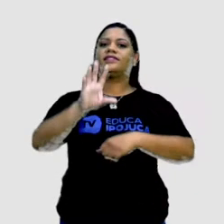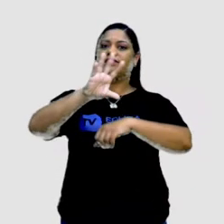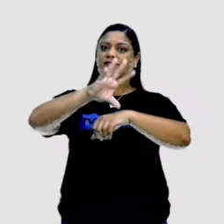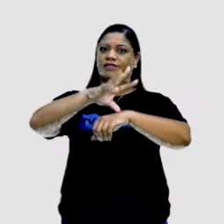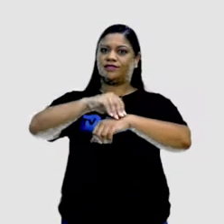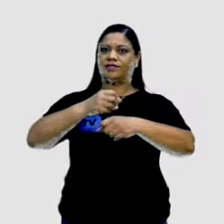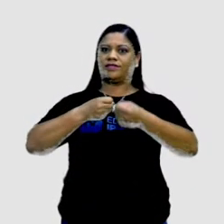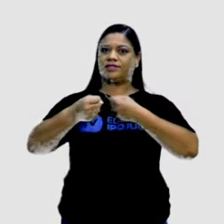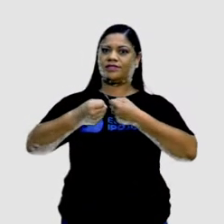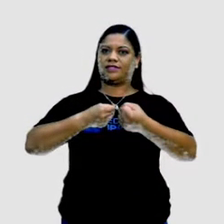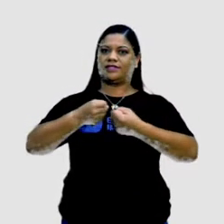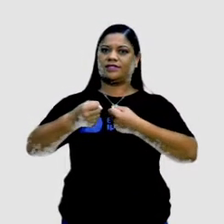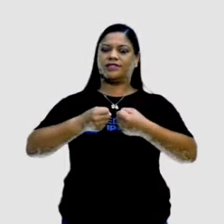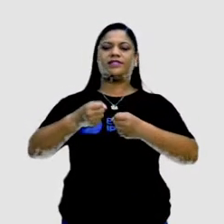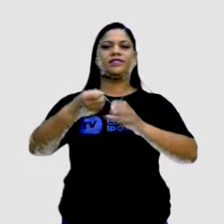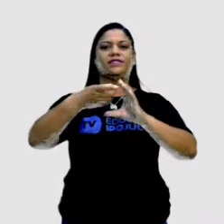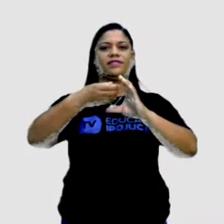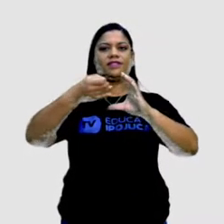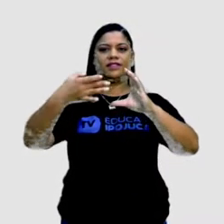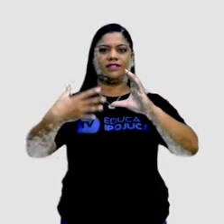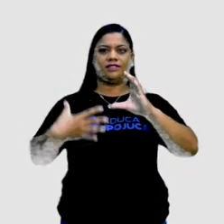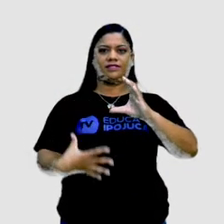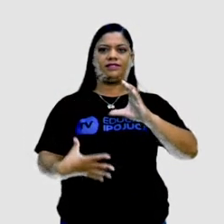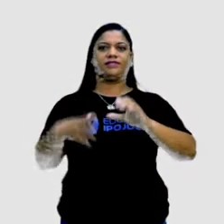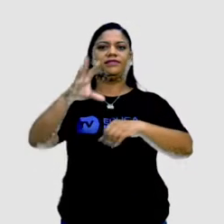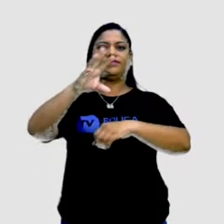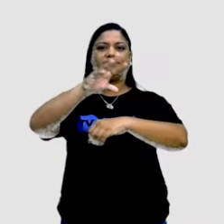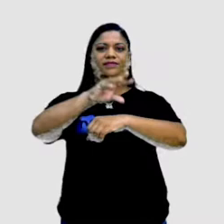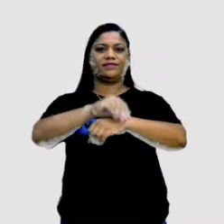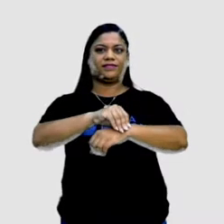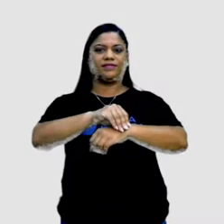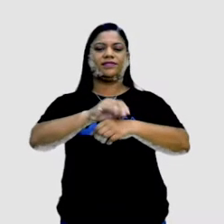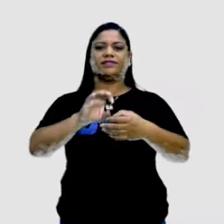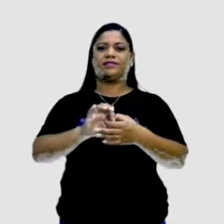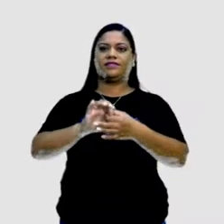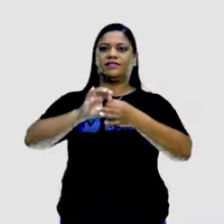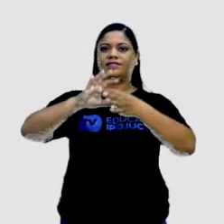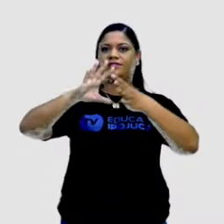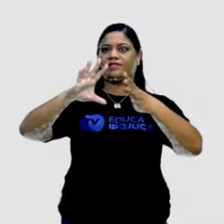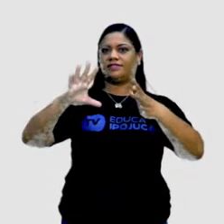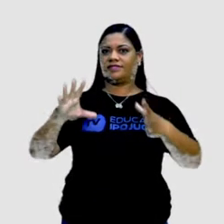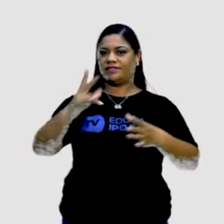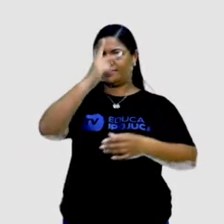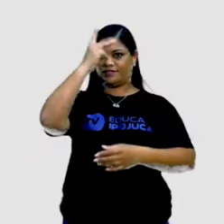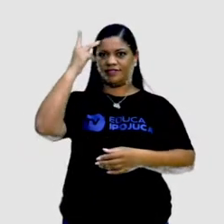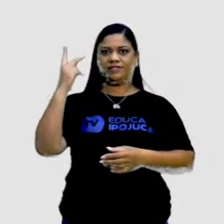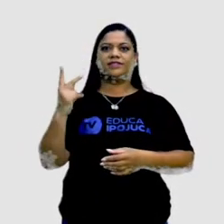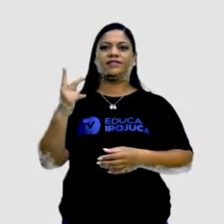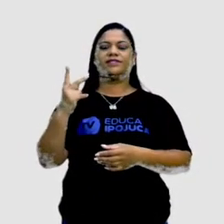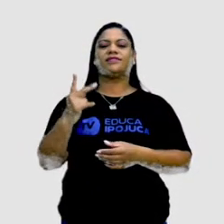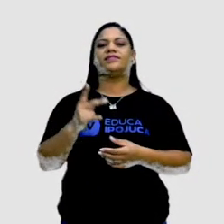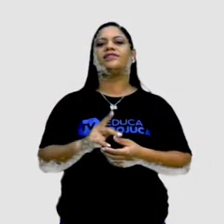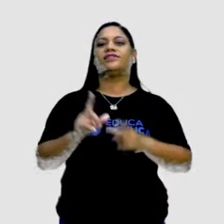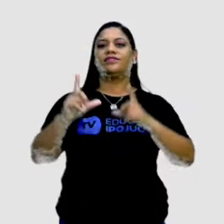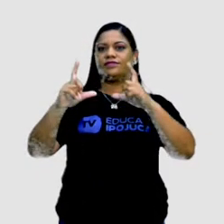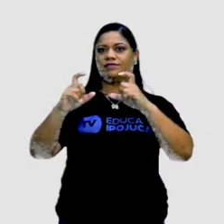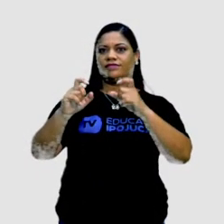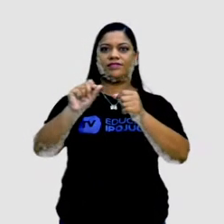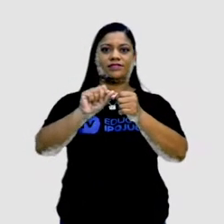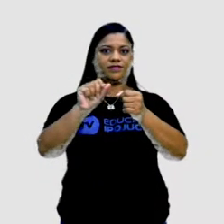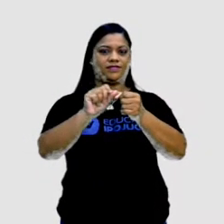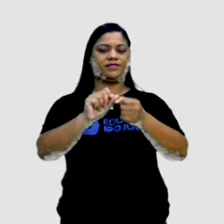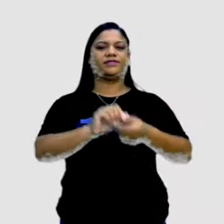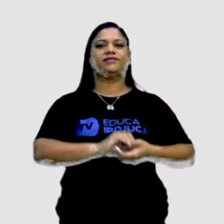reportagem tem como característica a imagem fotográfica, a liberdade criativa do fotógrafo, que é quem tira a foto, quem